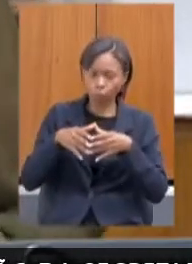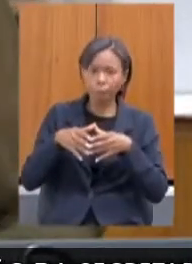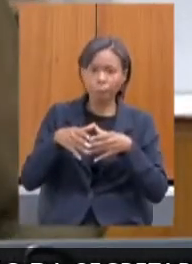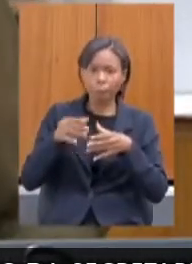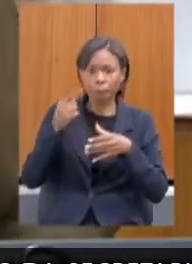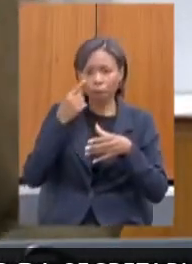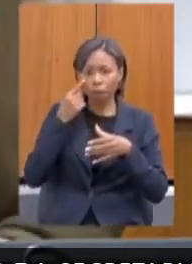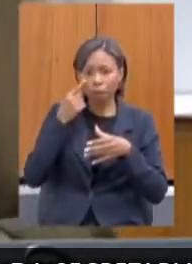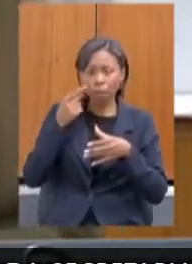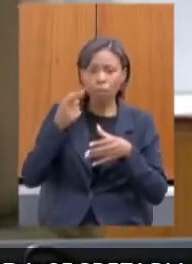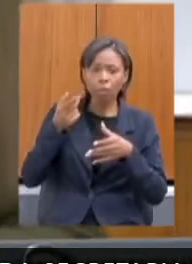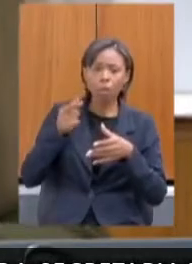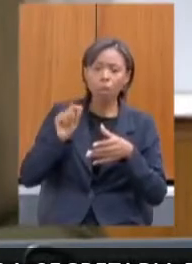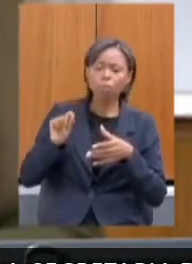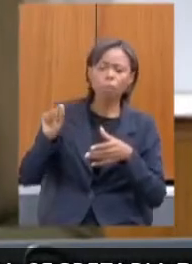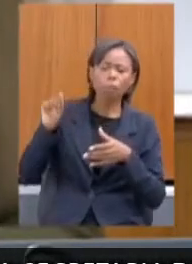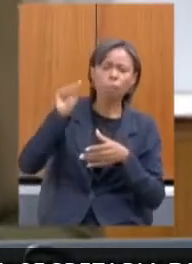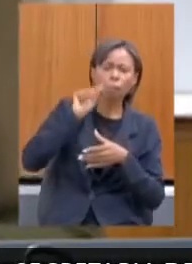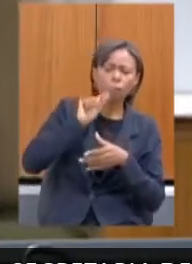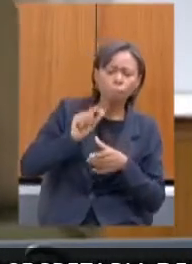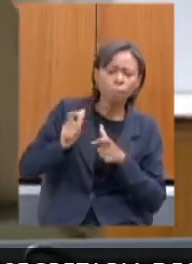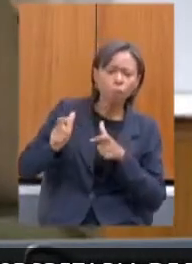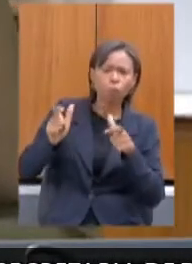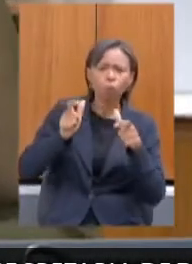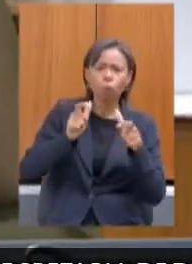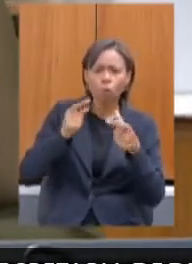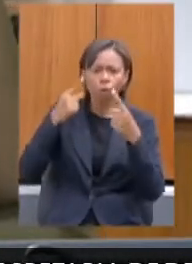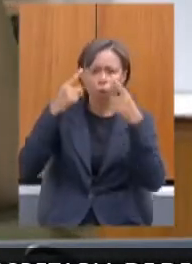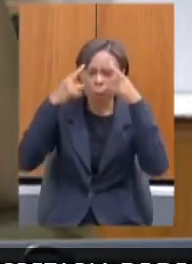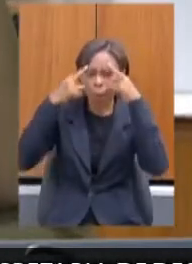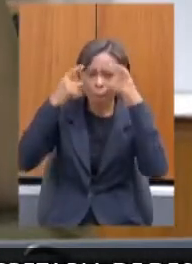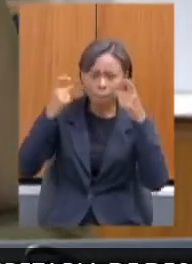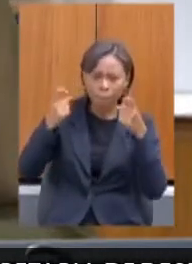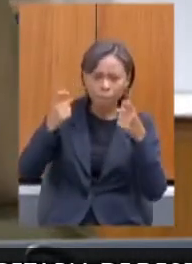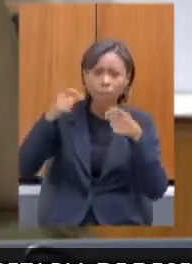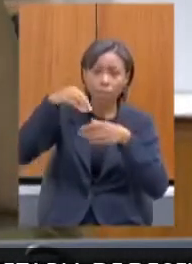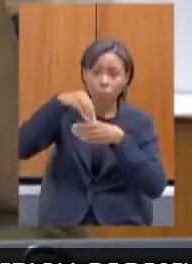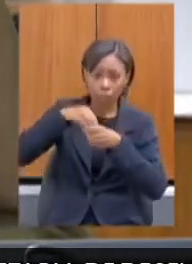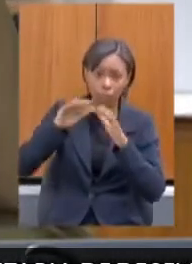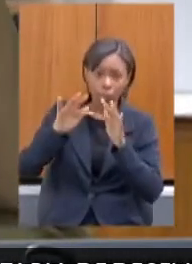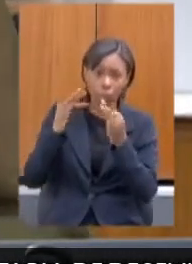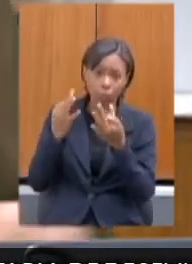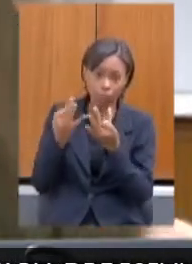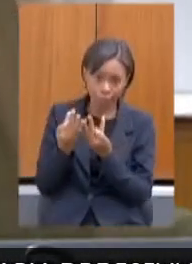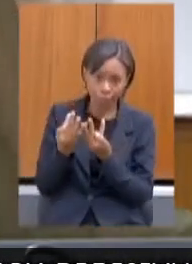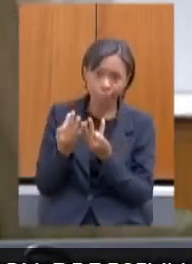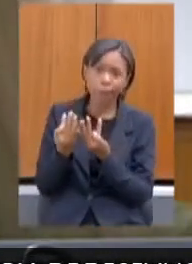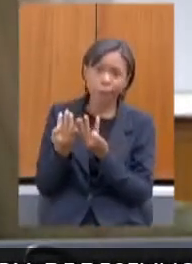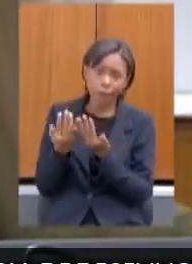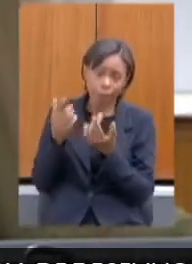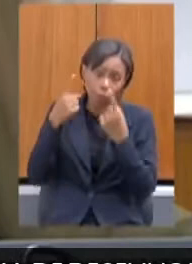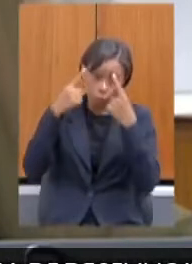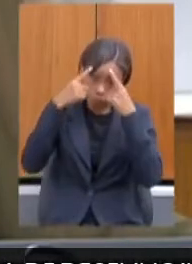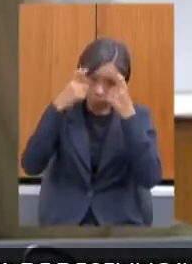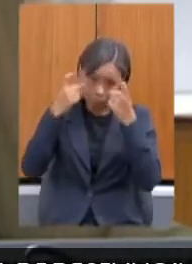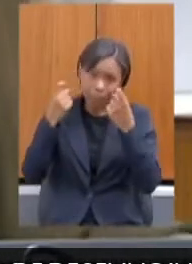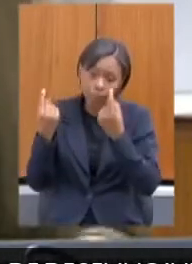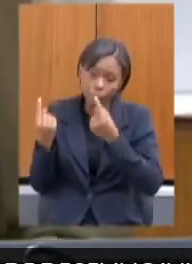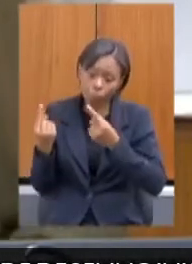mapeamento da violência e da violência doméstica contra LGBT. E isso para nos